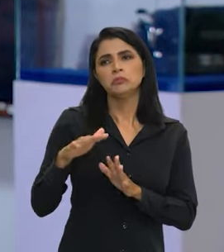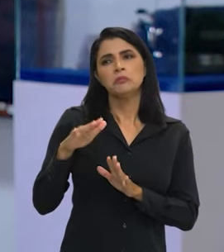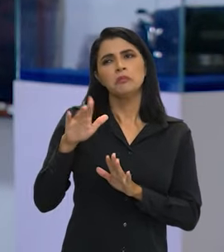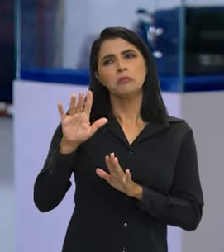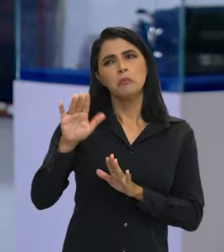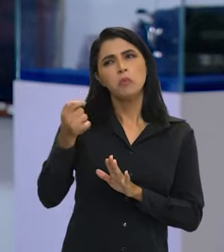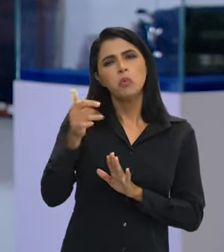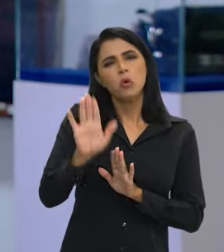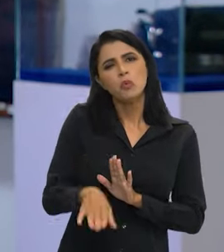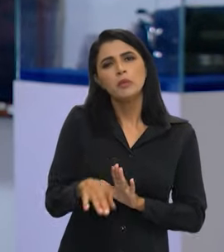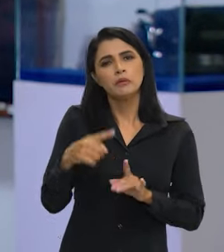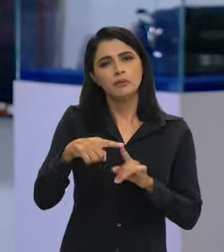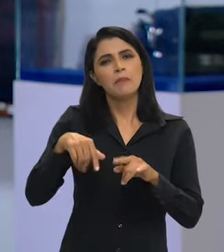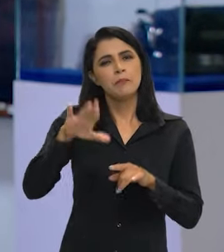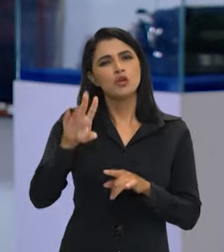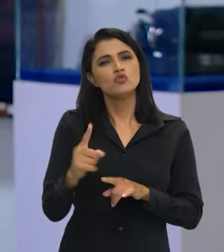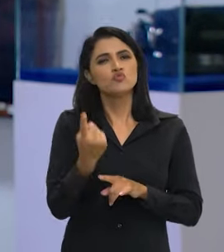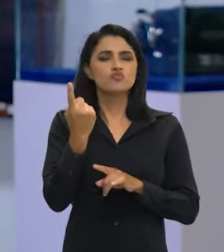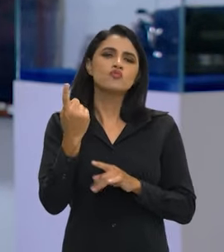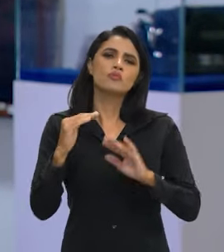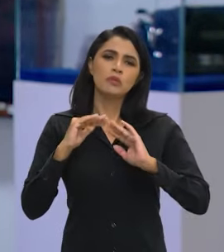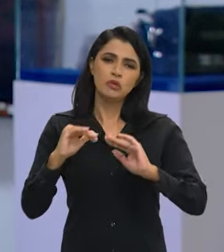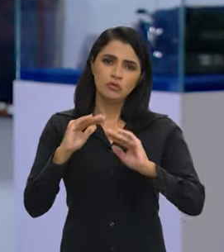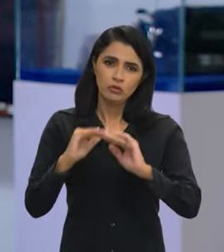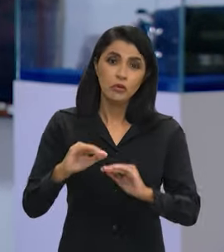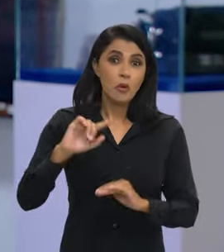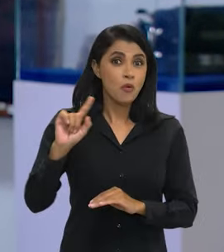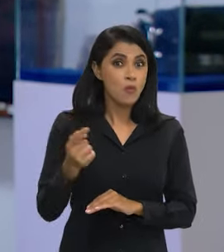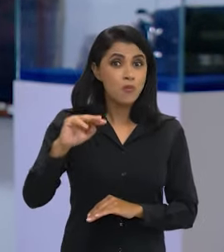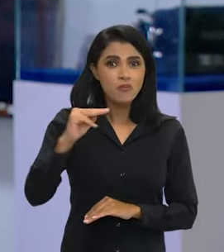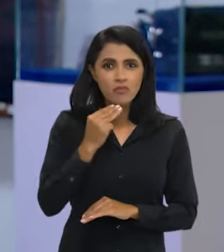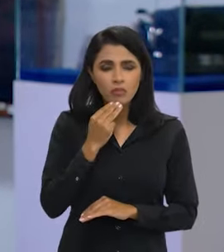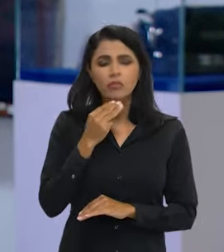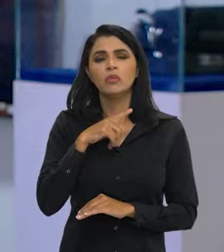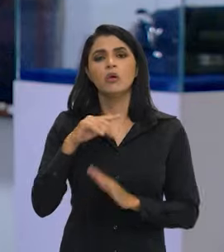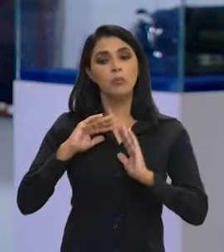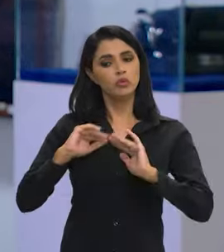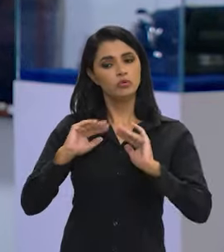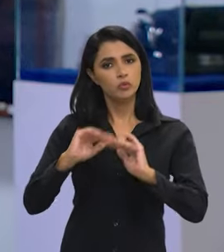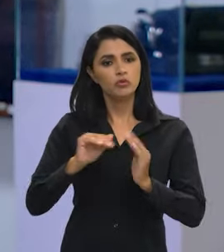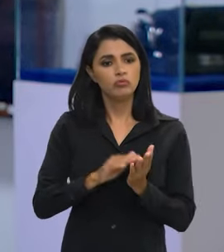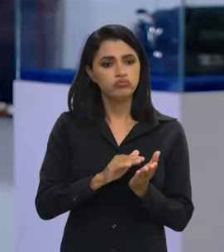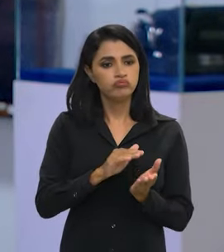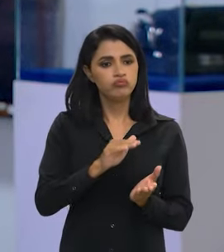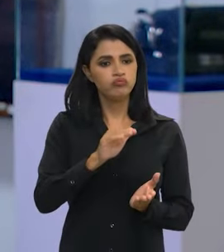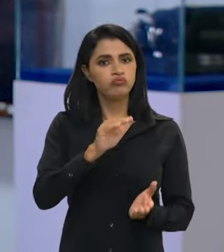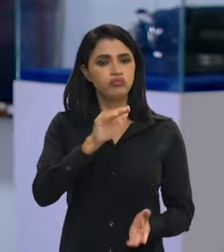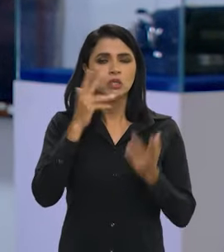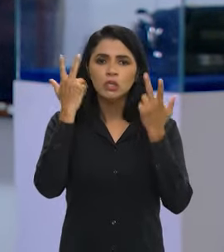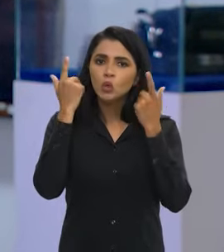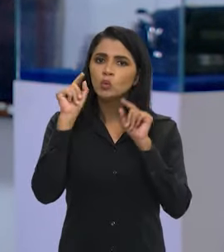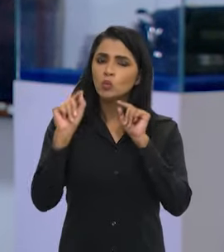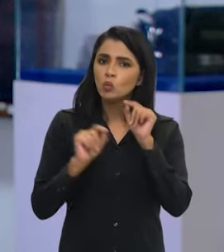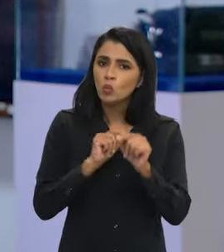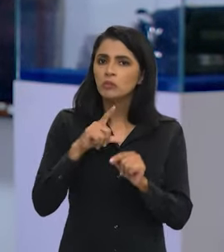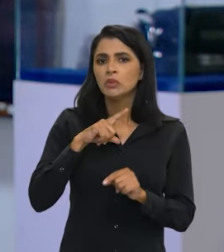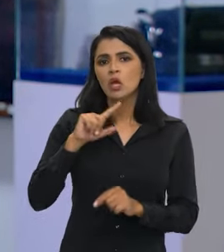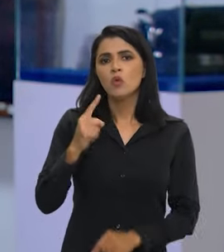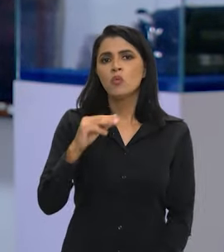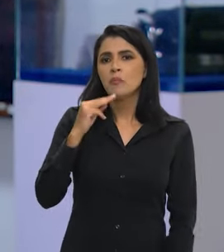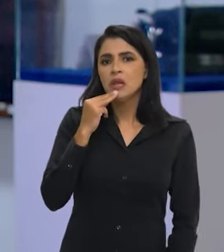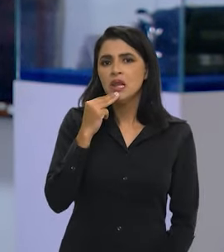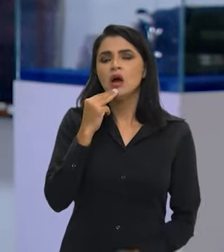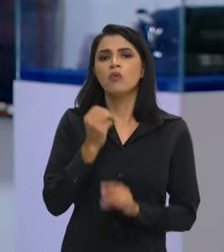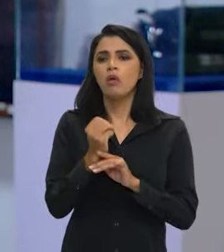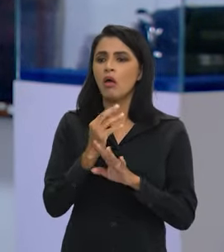talvez um pouco menos, porque pode ter mais de um pedido, mas a gente recebe 1 milhão de requerimentos. Então, é natural que no fluxo a gente tenha 1 milhão, 1